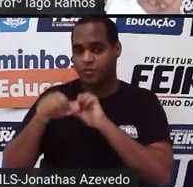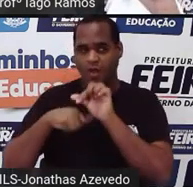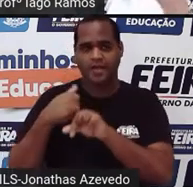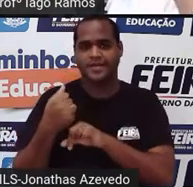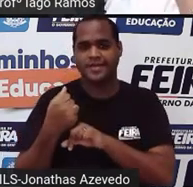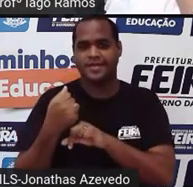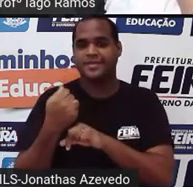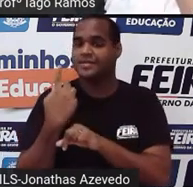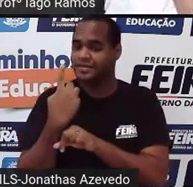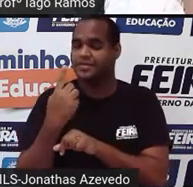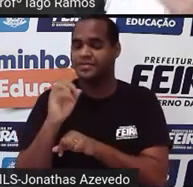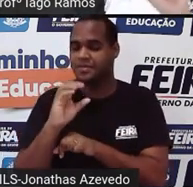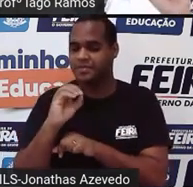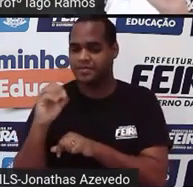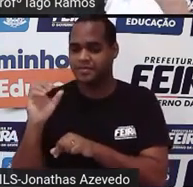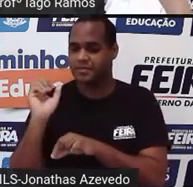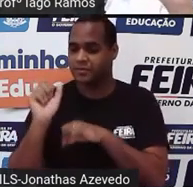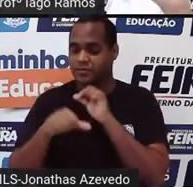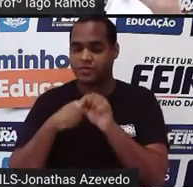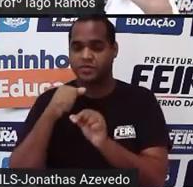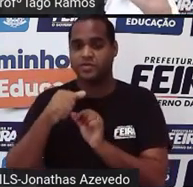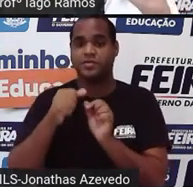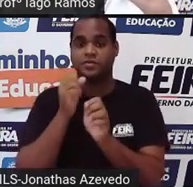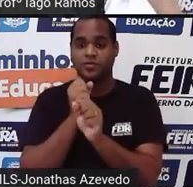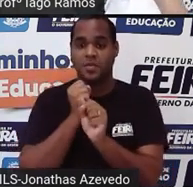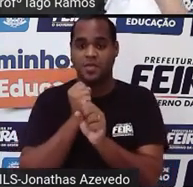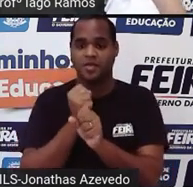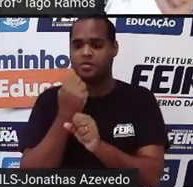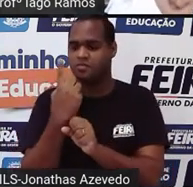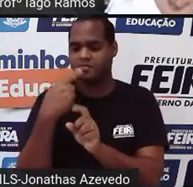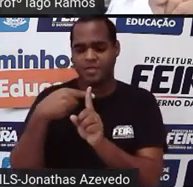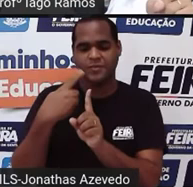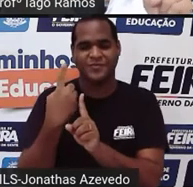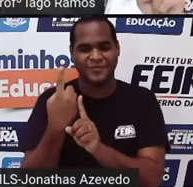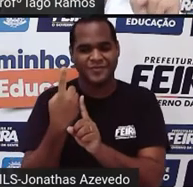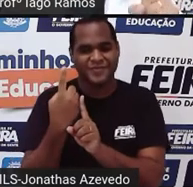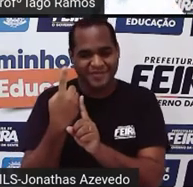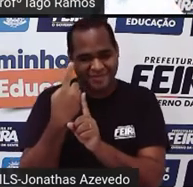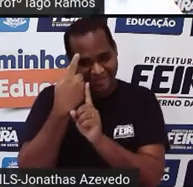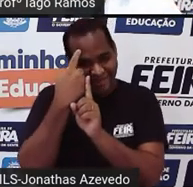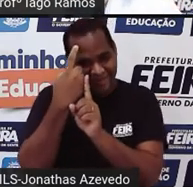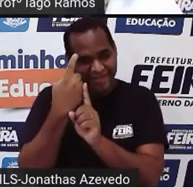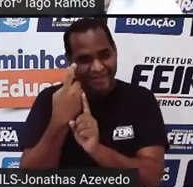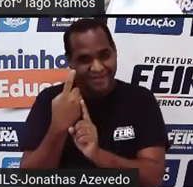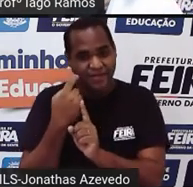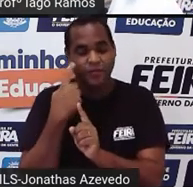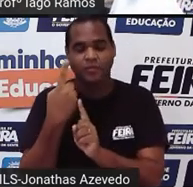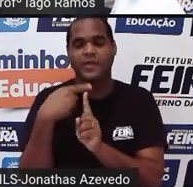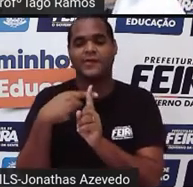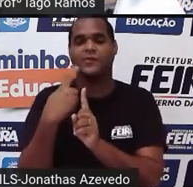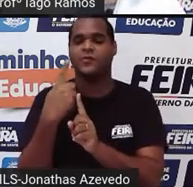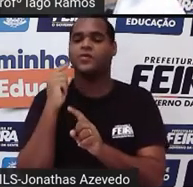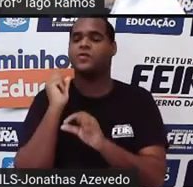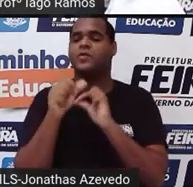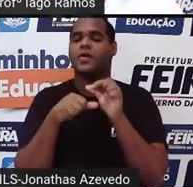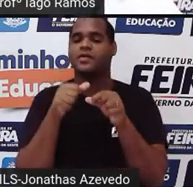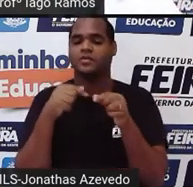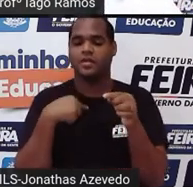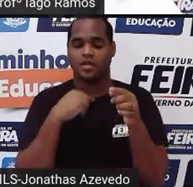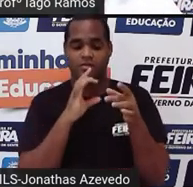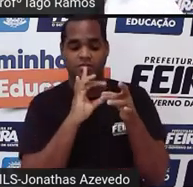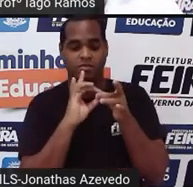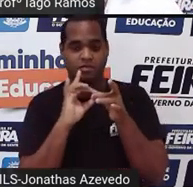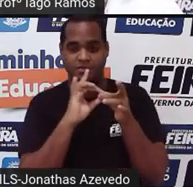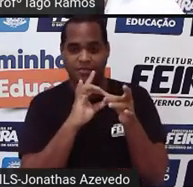Aí, essa quebra é fazer a soma de um mais um. Um metro cúbico mais um metro cúbico. Pela relação,